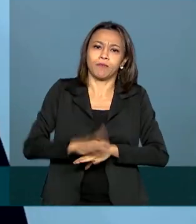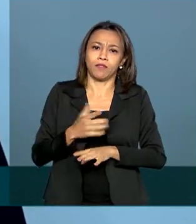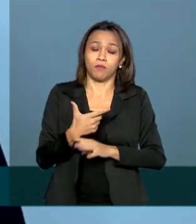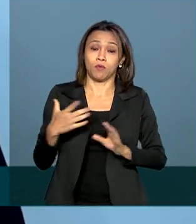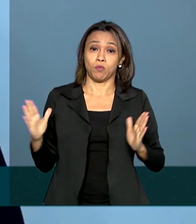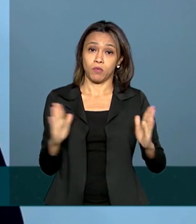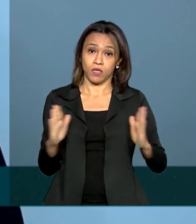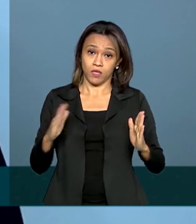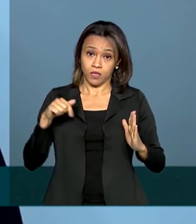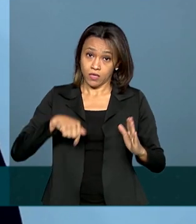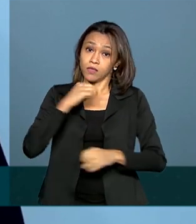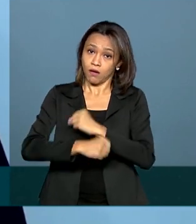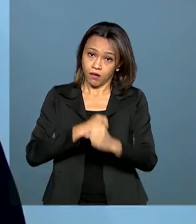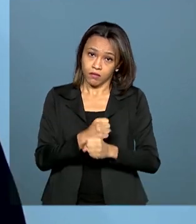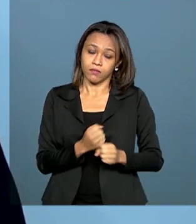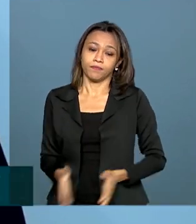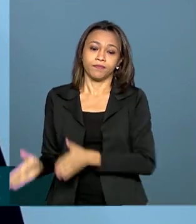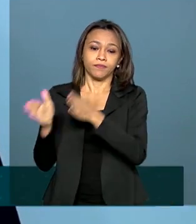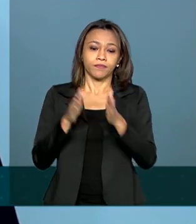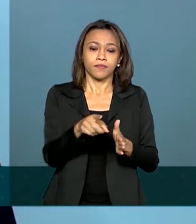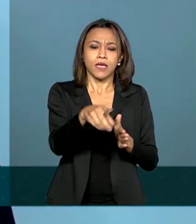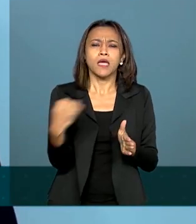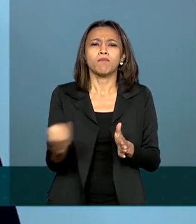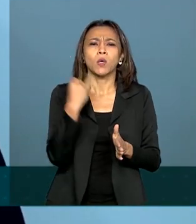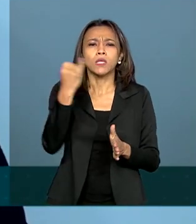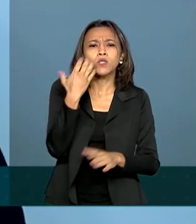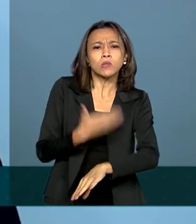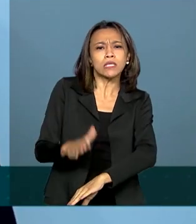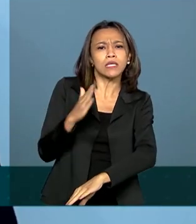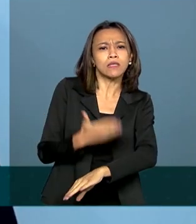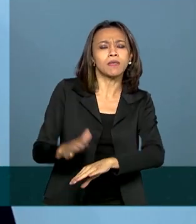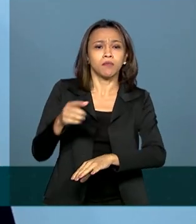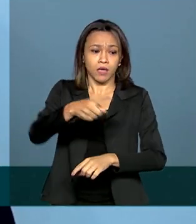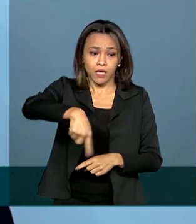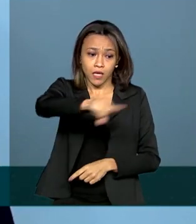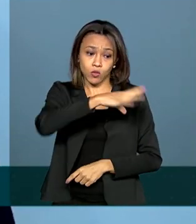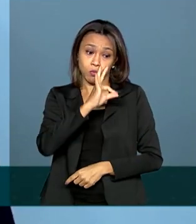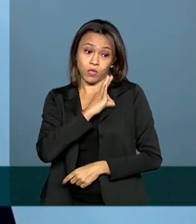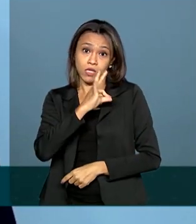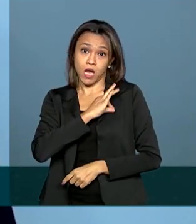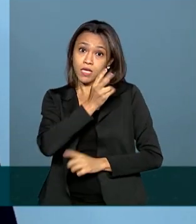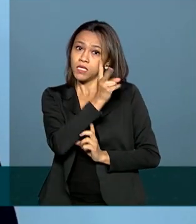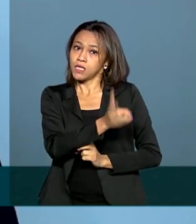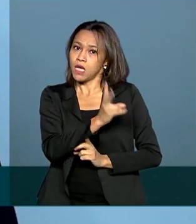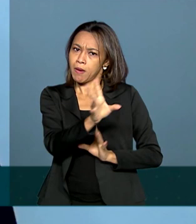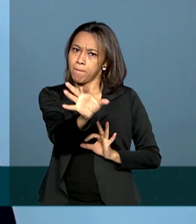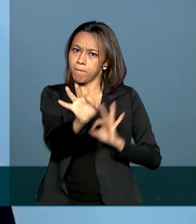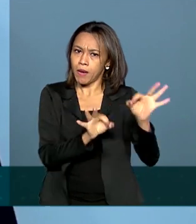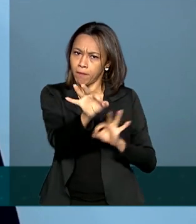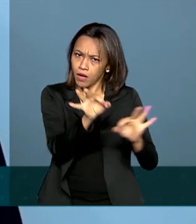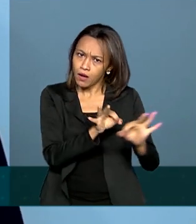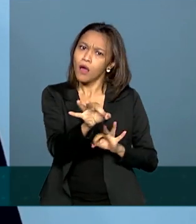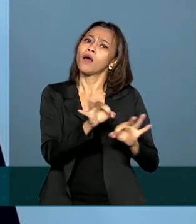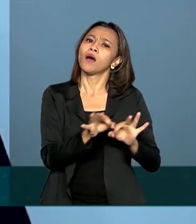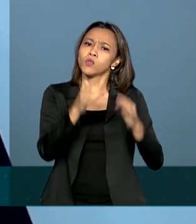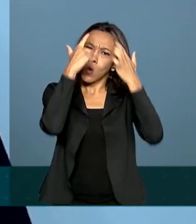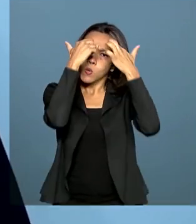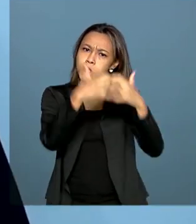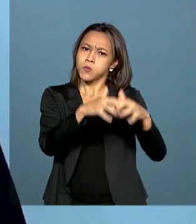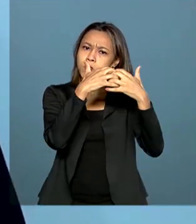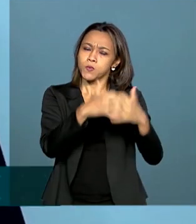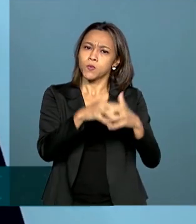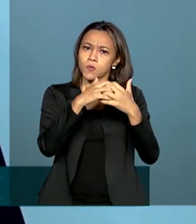As ações de capacitação são essenciais para que a gente possa manter os policiais sempre preparados e atualizados para promover o